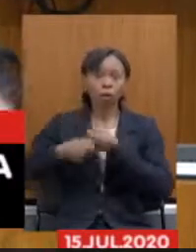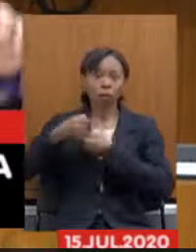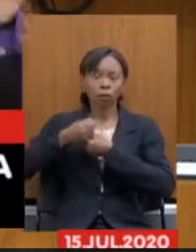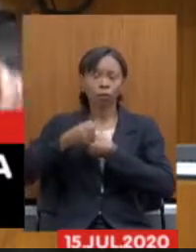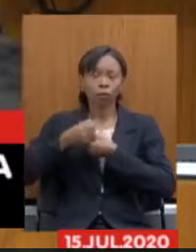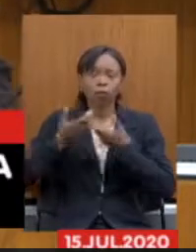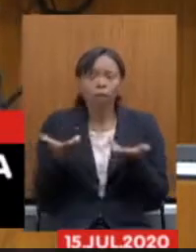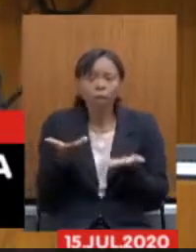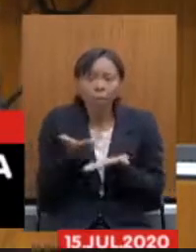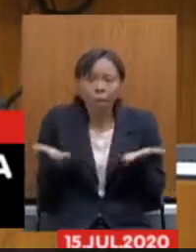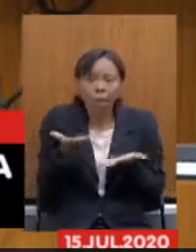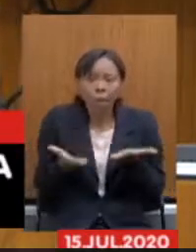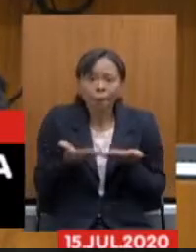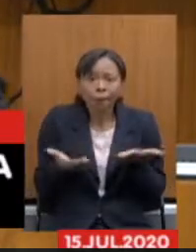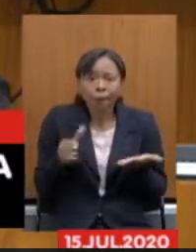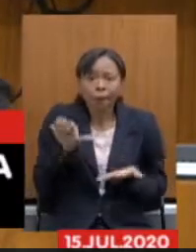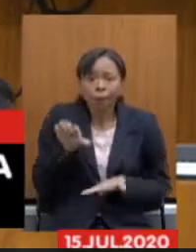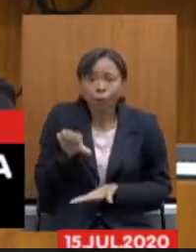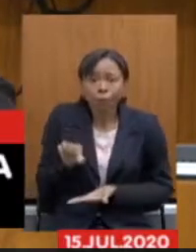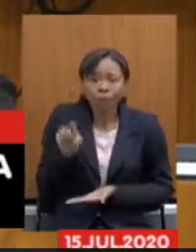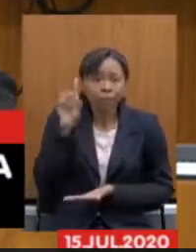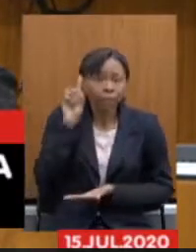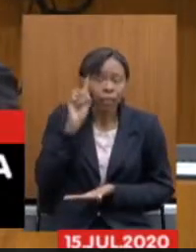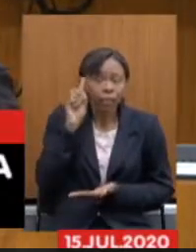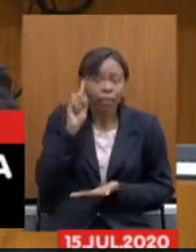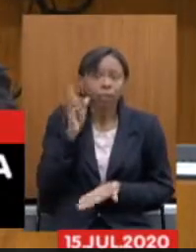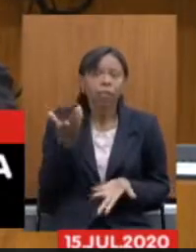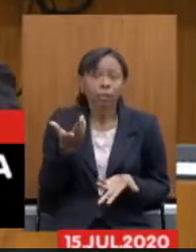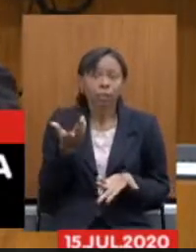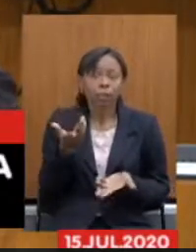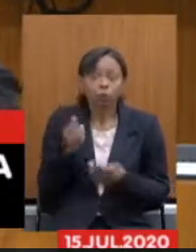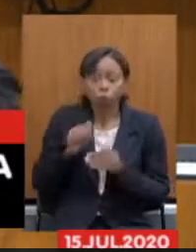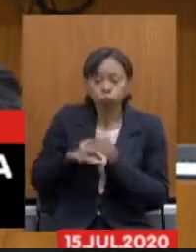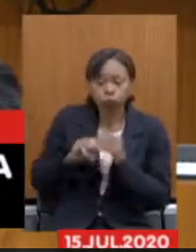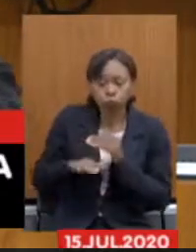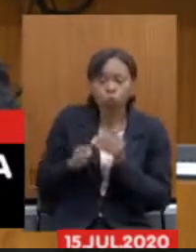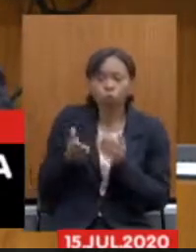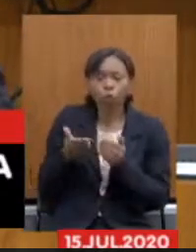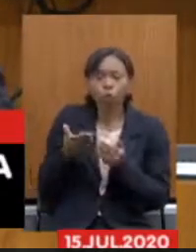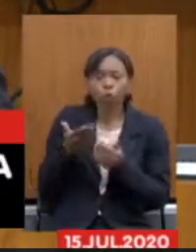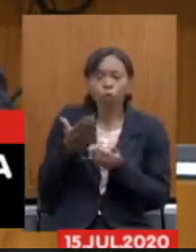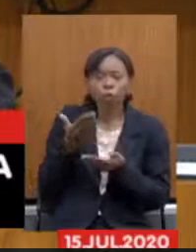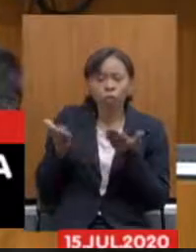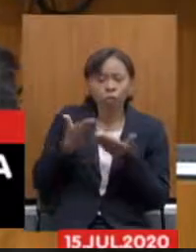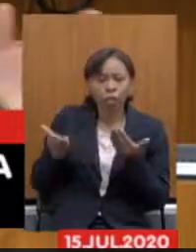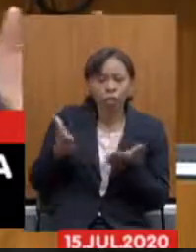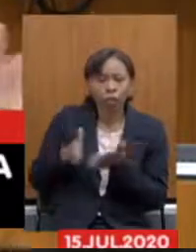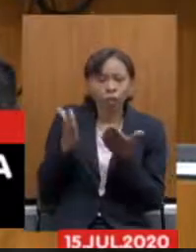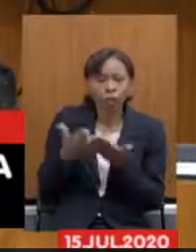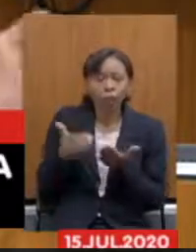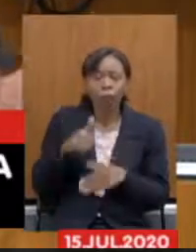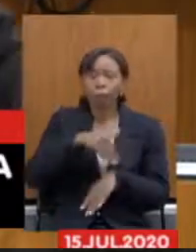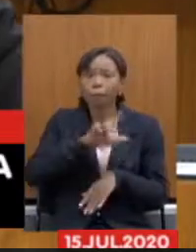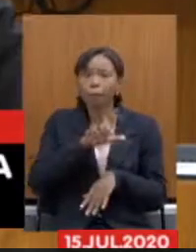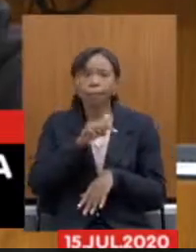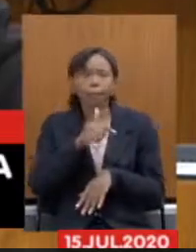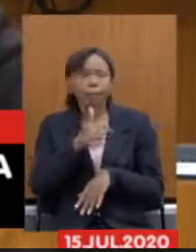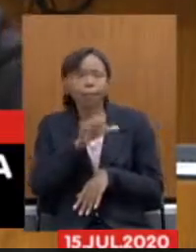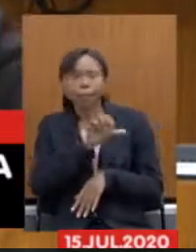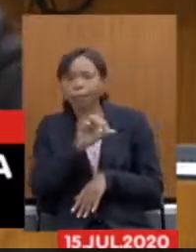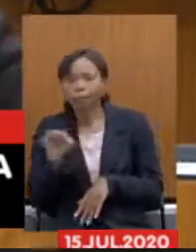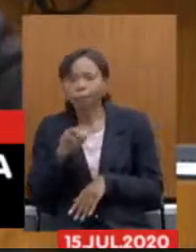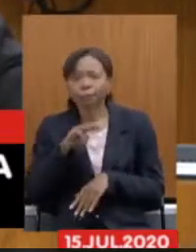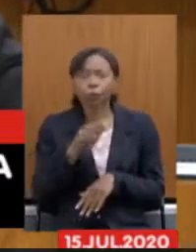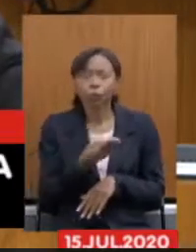que nós perdêssemos 90 dias do fundo de reivindicação da miséria mais de 260 milhões sem tirar isso houve quase que um